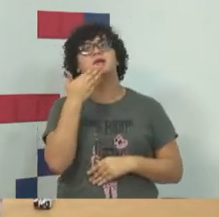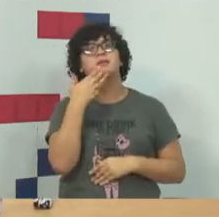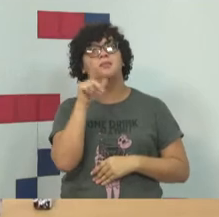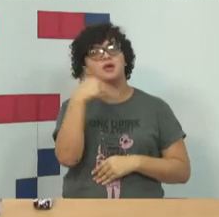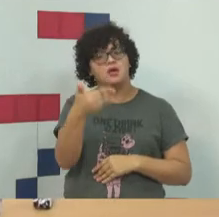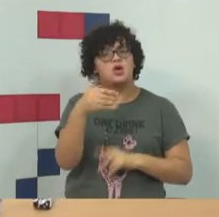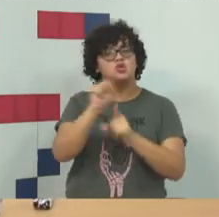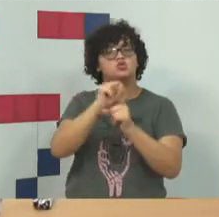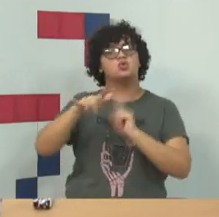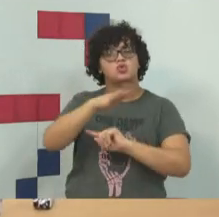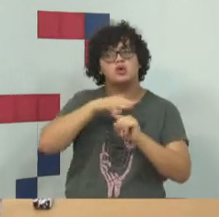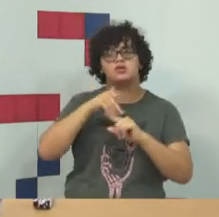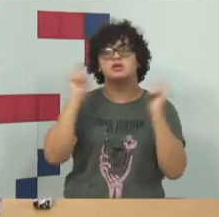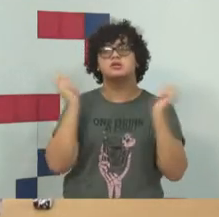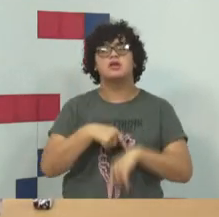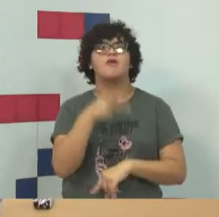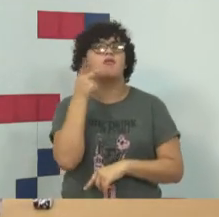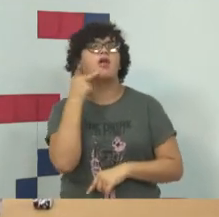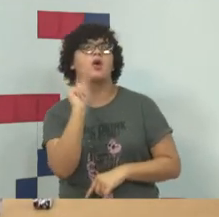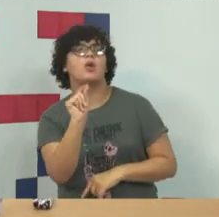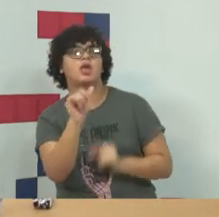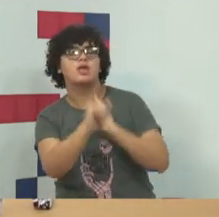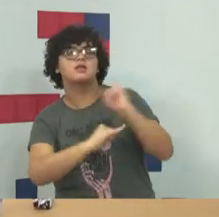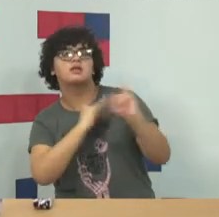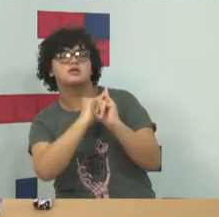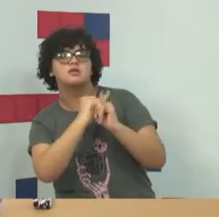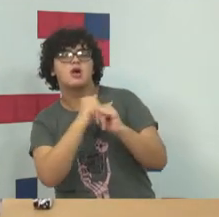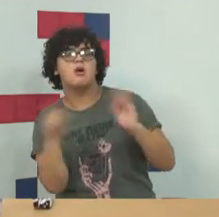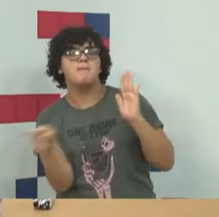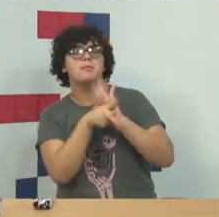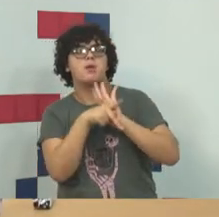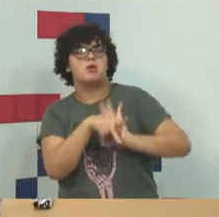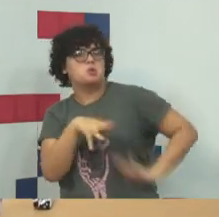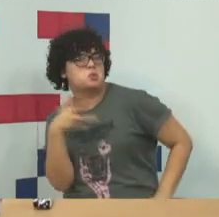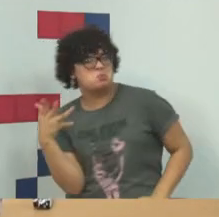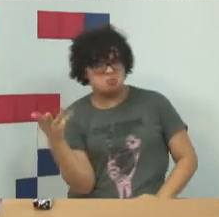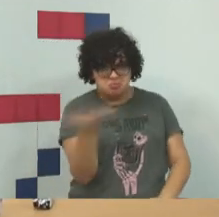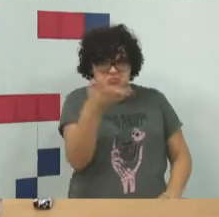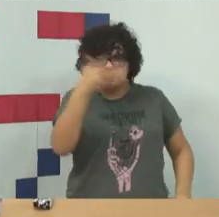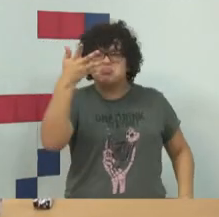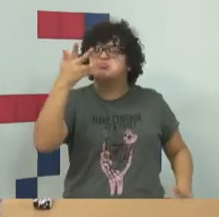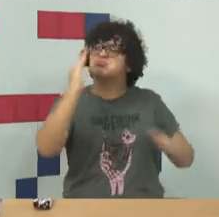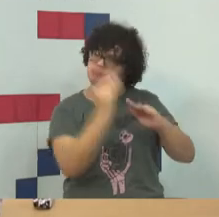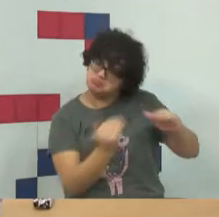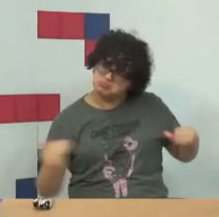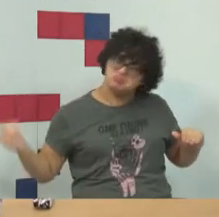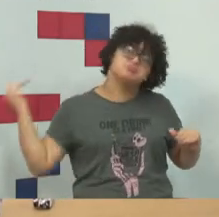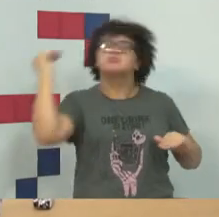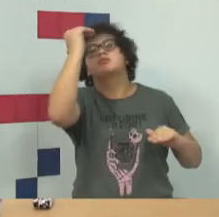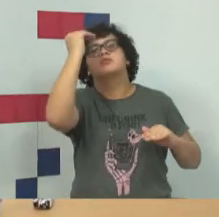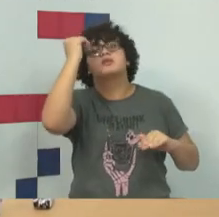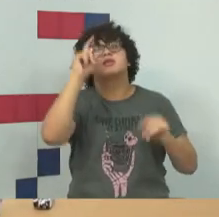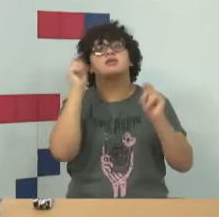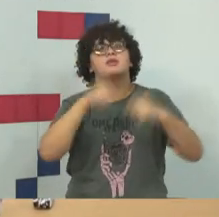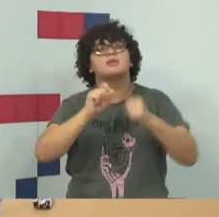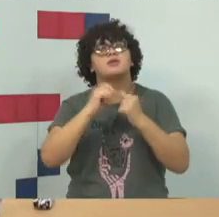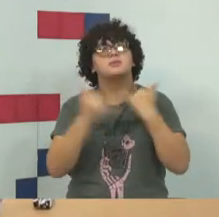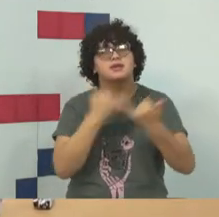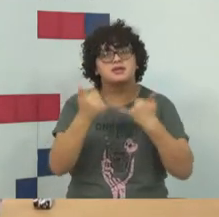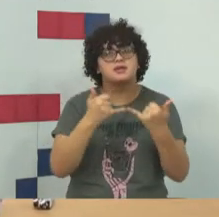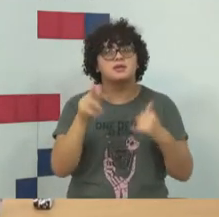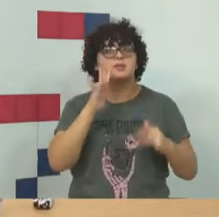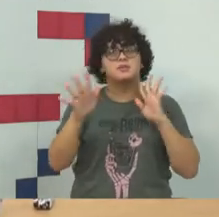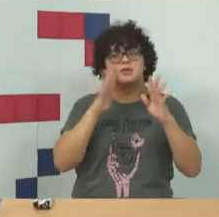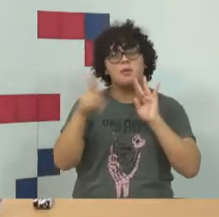Sociologia da Informação que fala que a internet é uma super highway, uma super autopista, só para fazer a brincadeira com a lógica